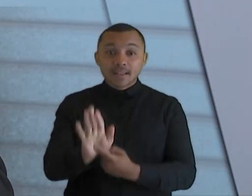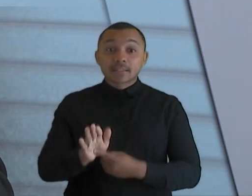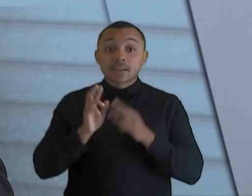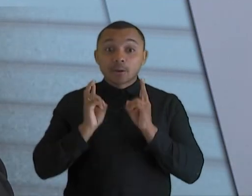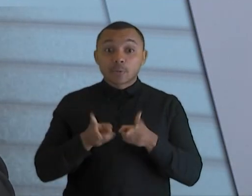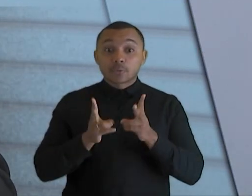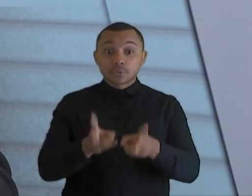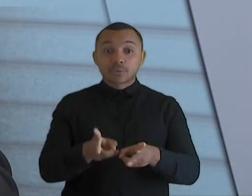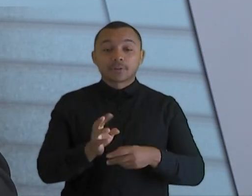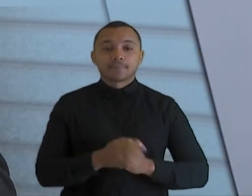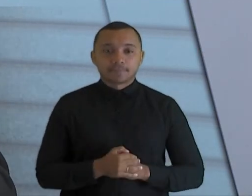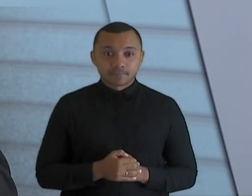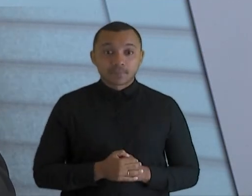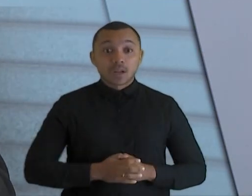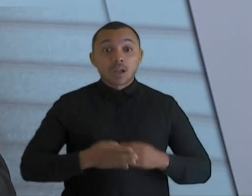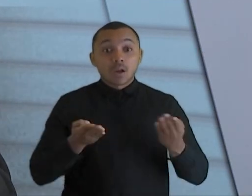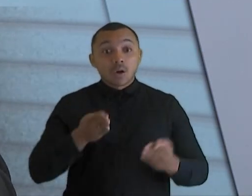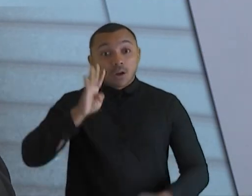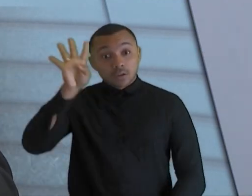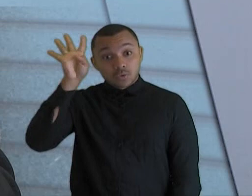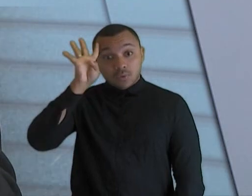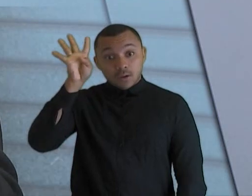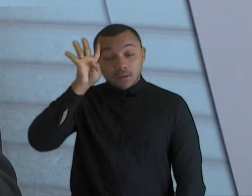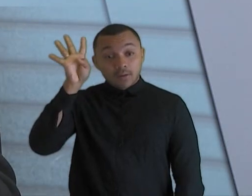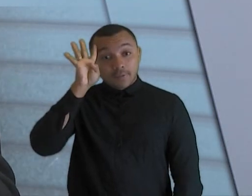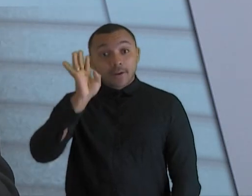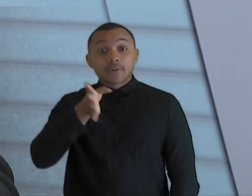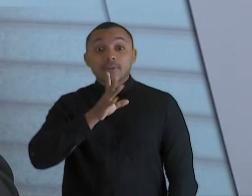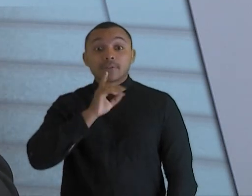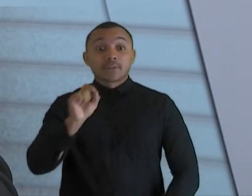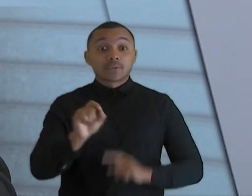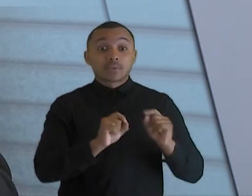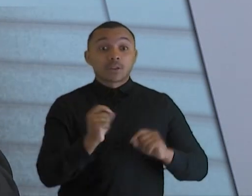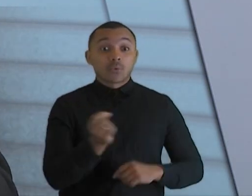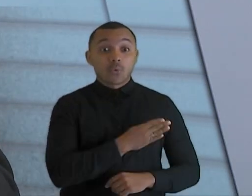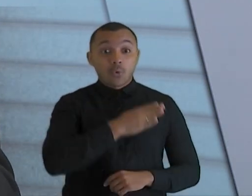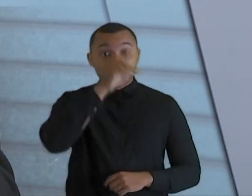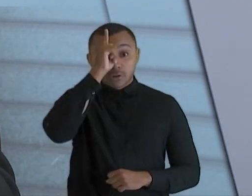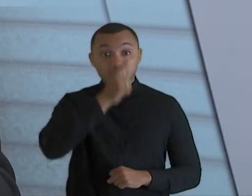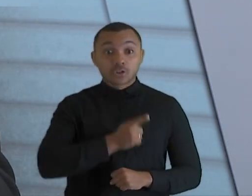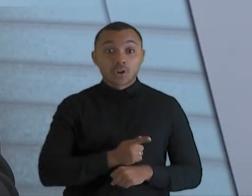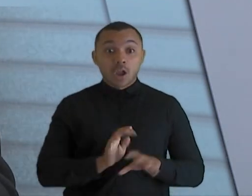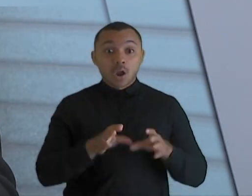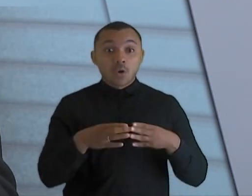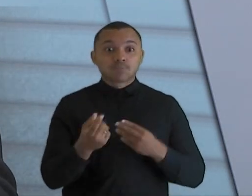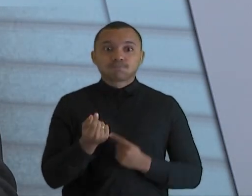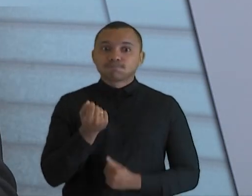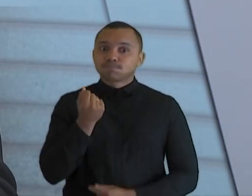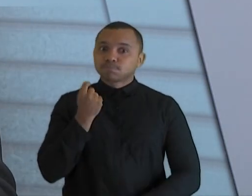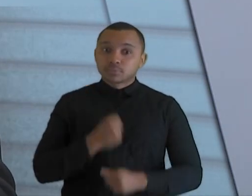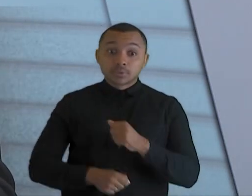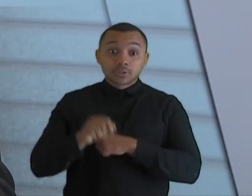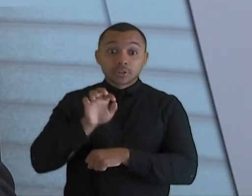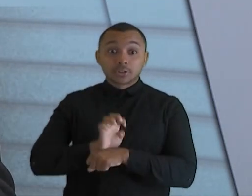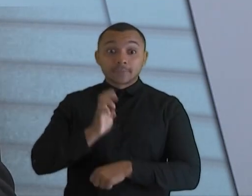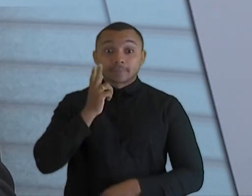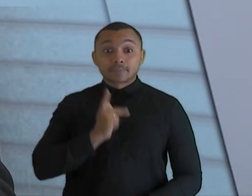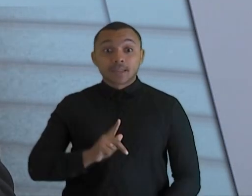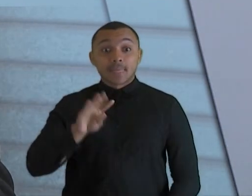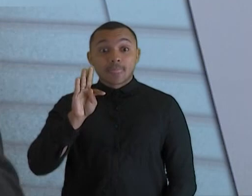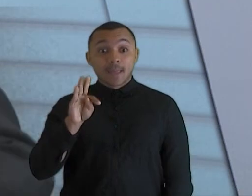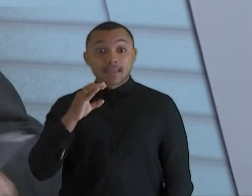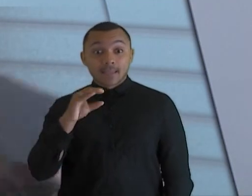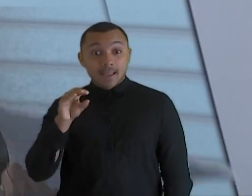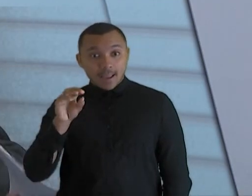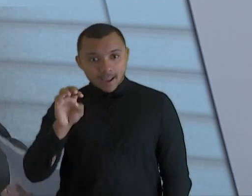Ordem. E nesta quarta-feira a gente vai conhecer os planos da nova gestão do Tribunal de Contas do Estado do Ceará, o TCE, faz